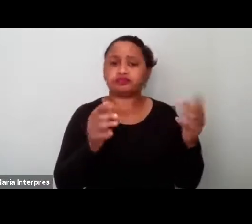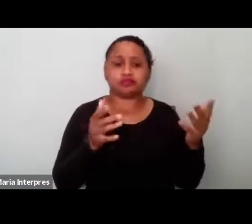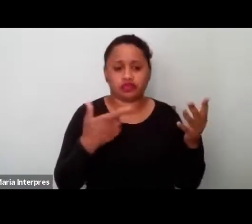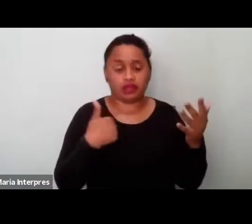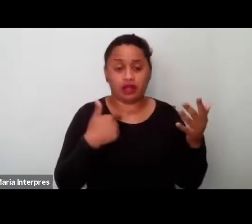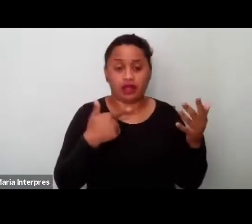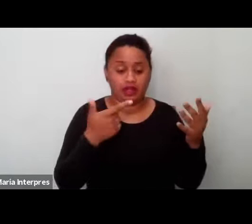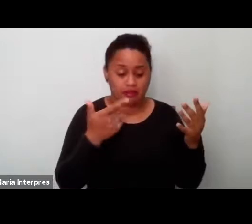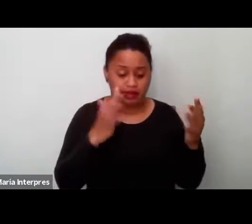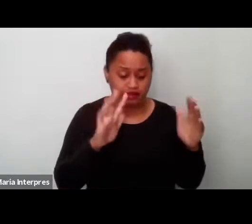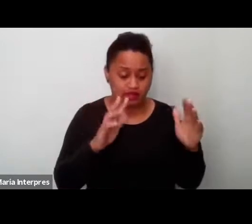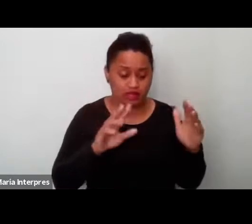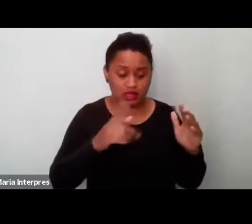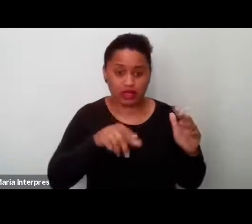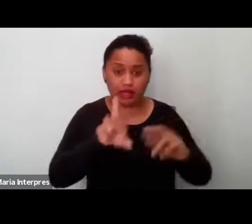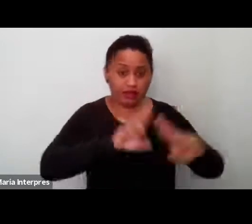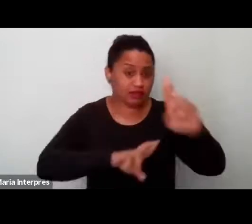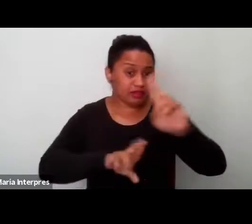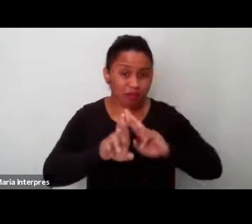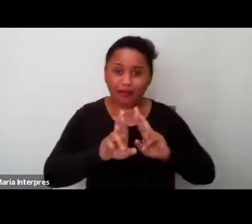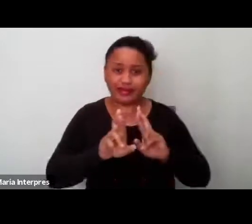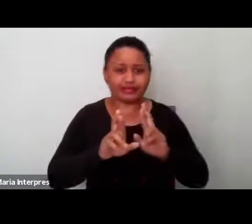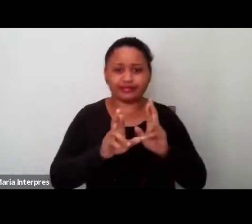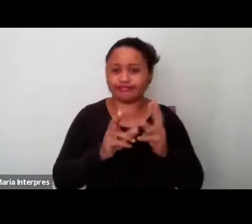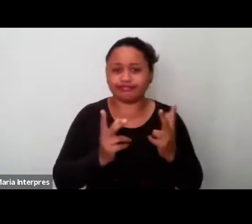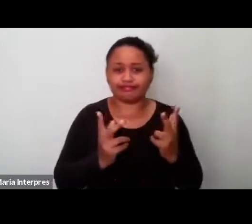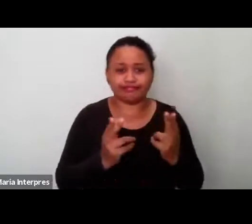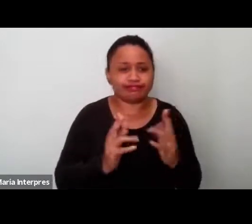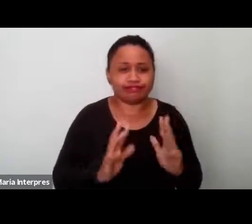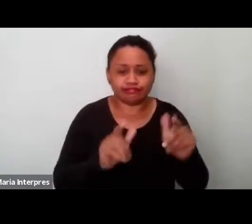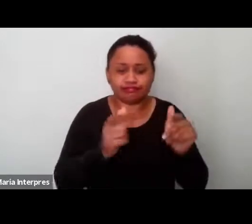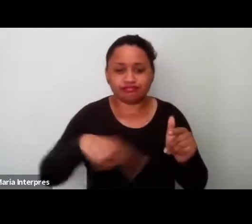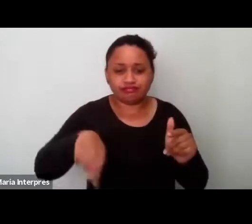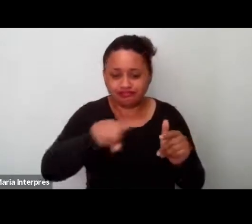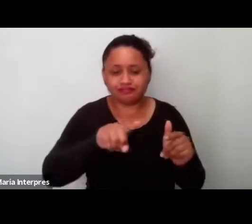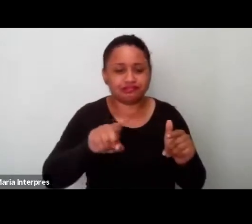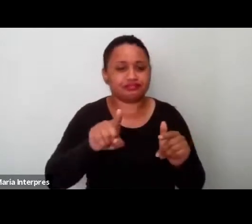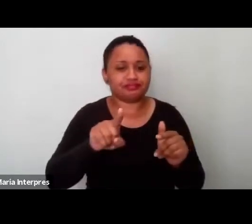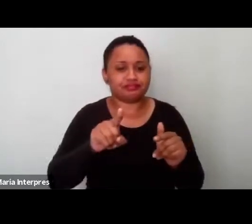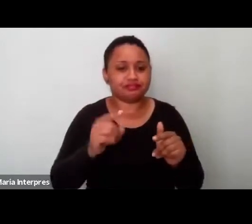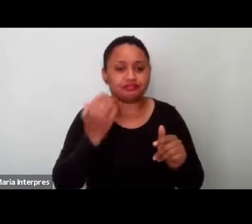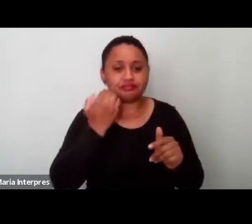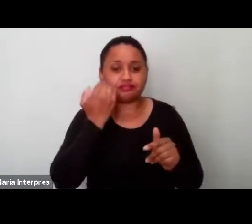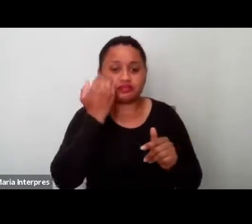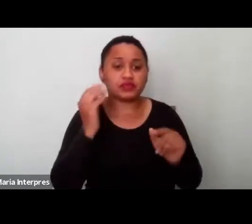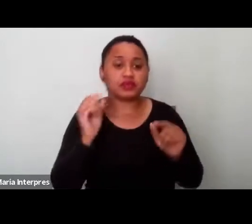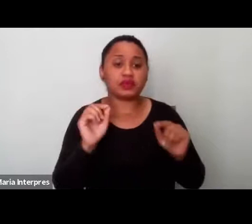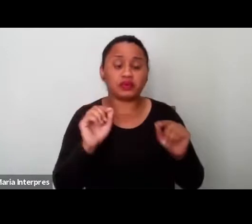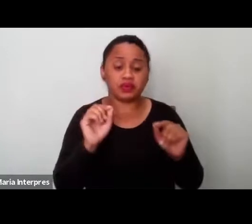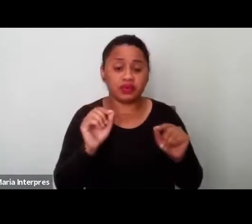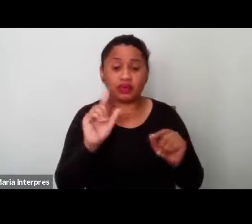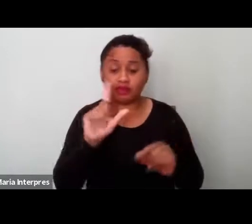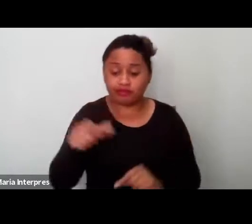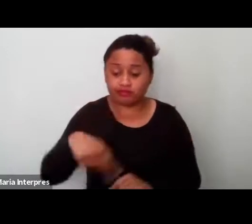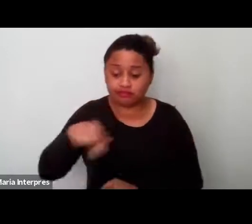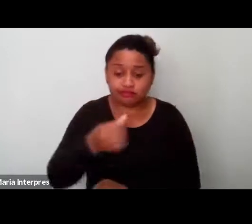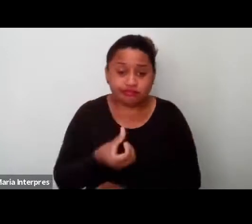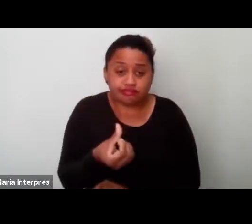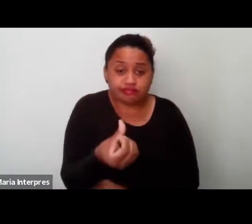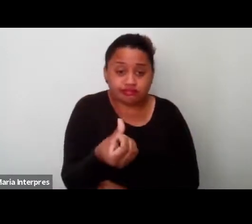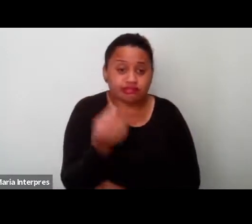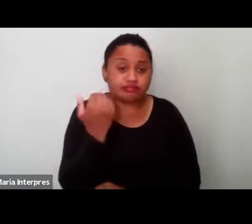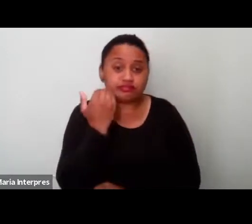reafirmada por todos, né, em relação a esse bloco, é que os seis adolescentes, né,